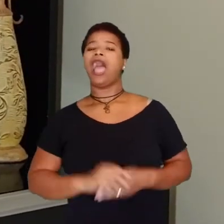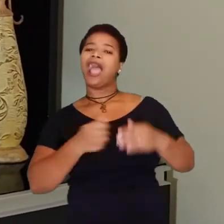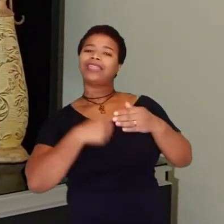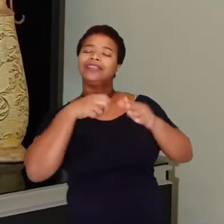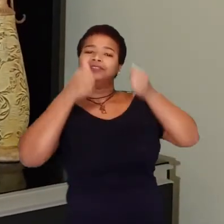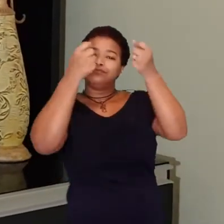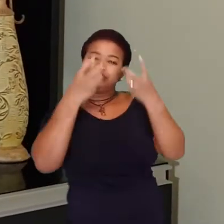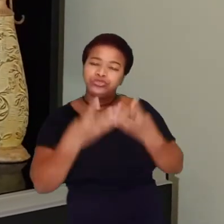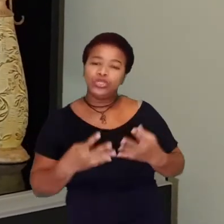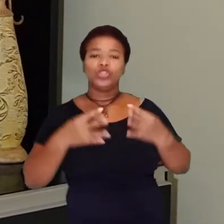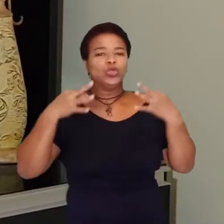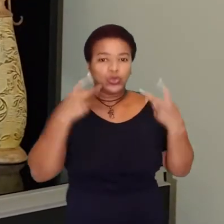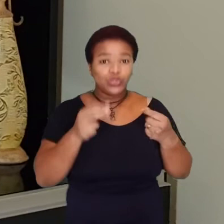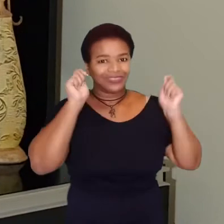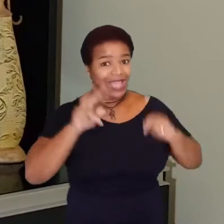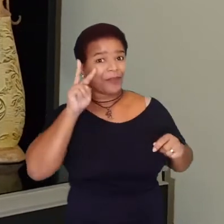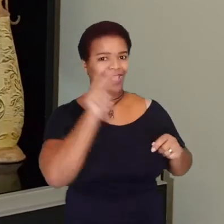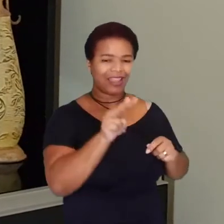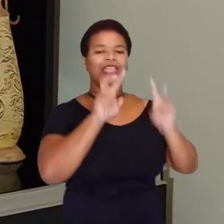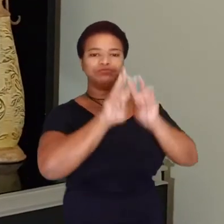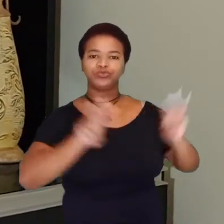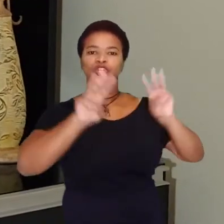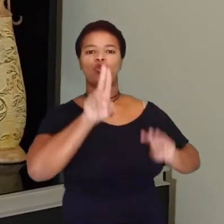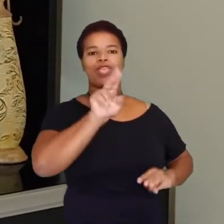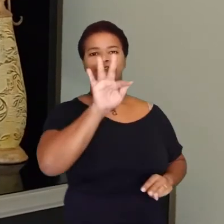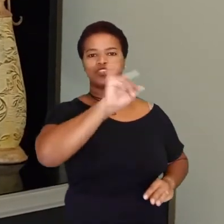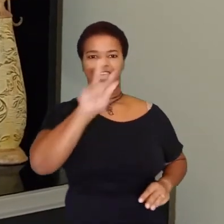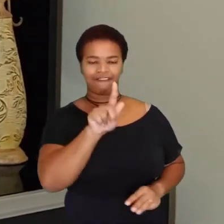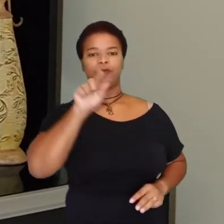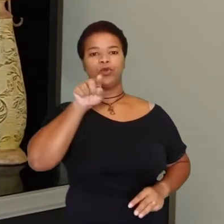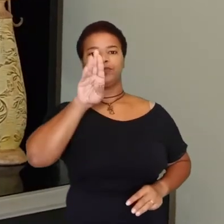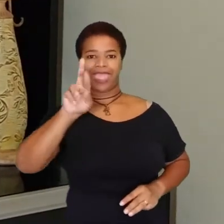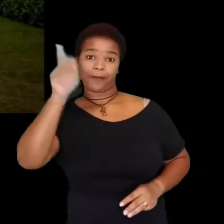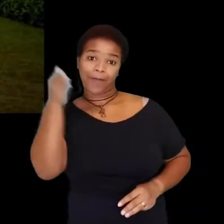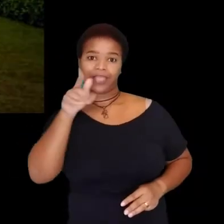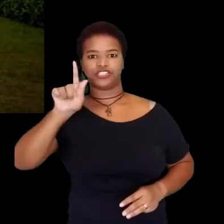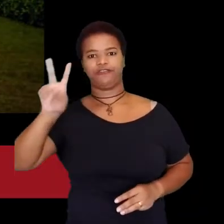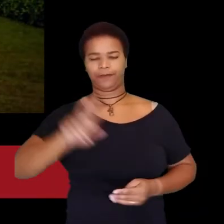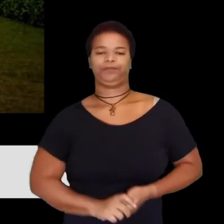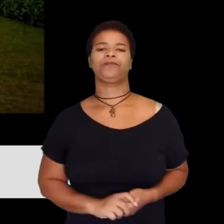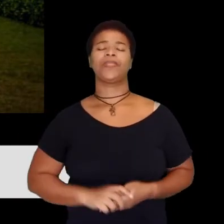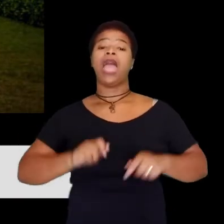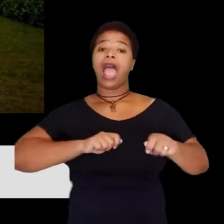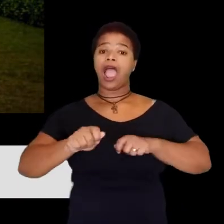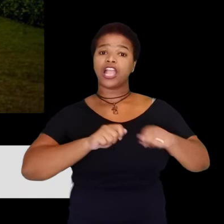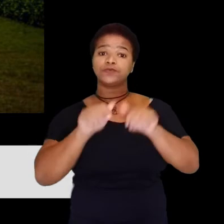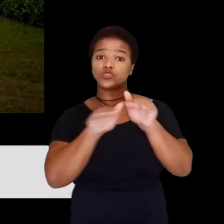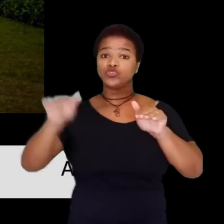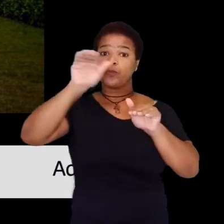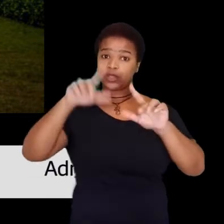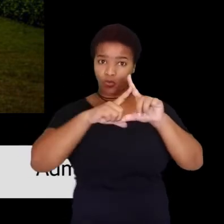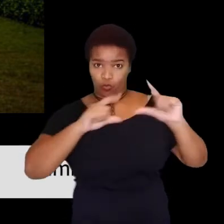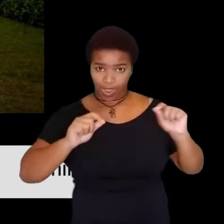matéria completa você lê em ufjf.br barra gv. A Administração Superior